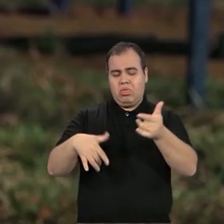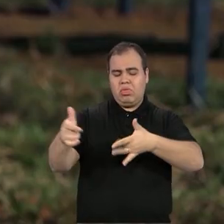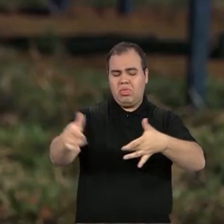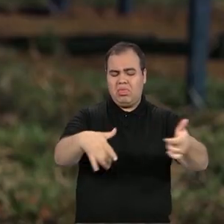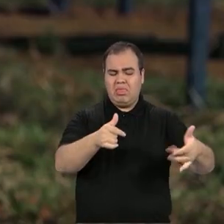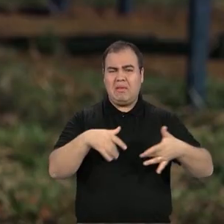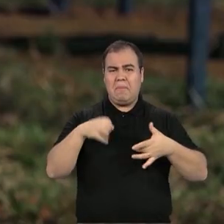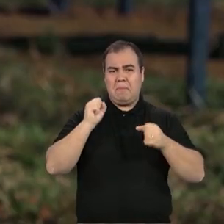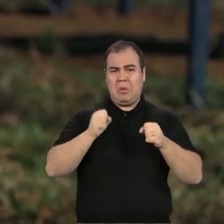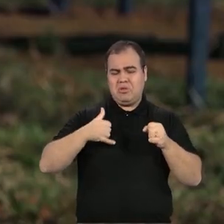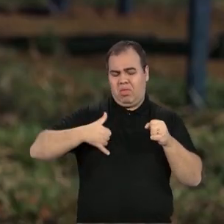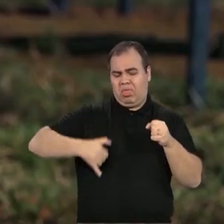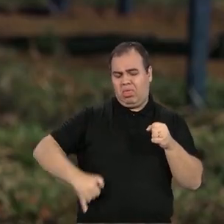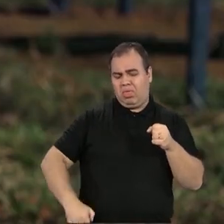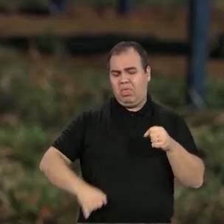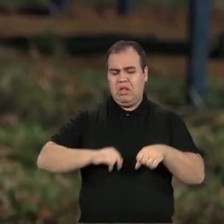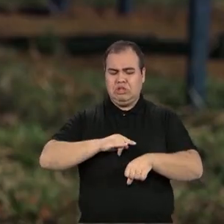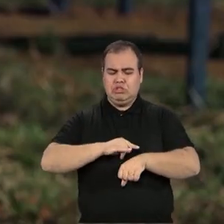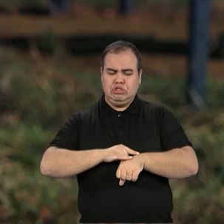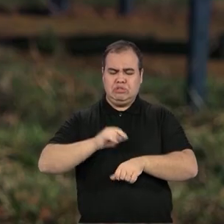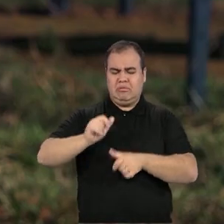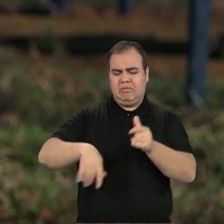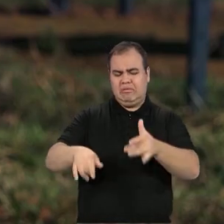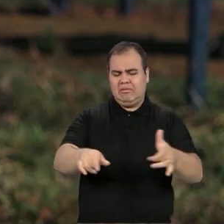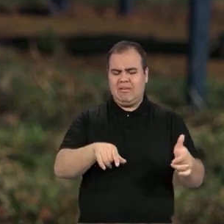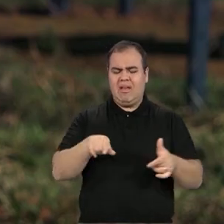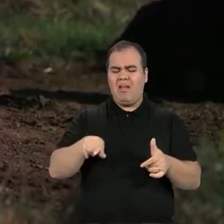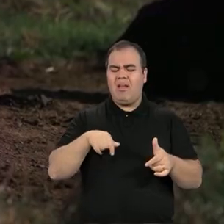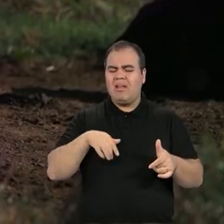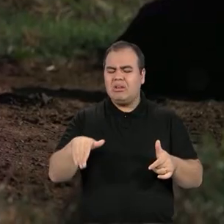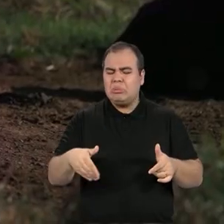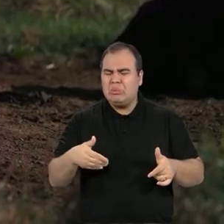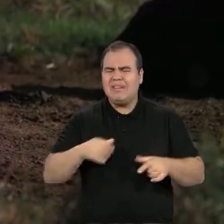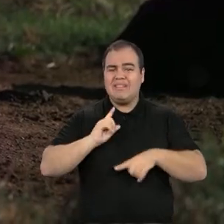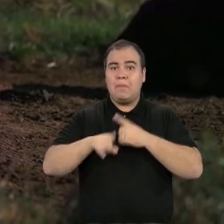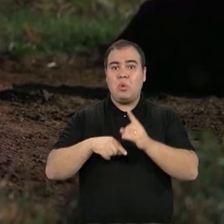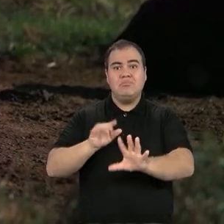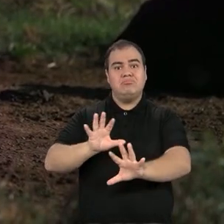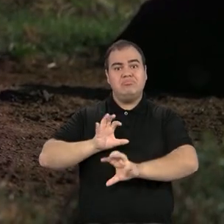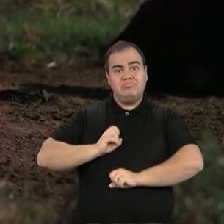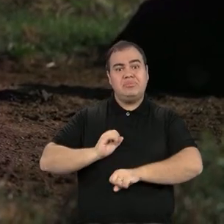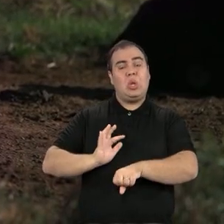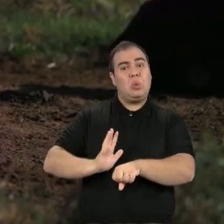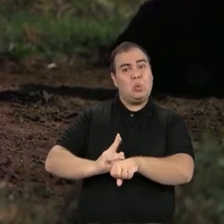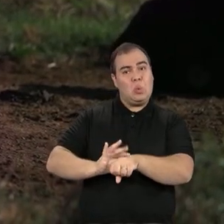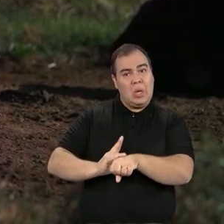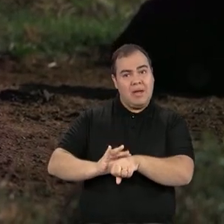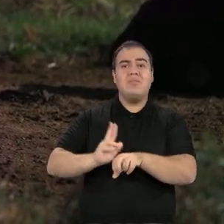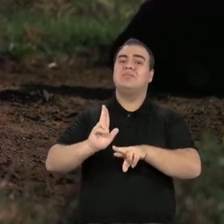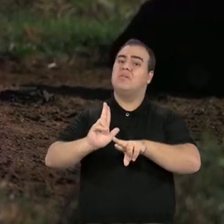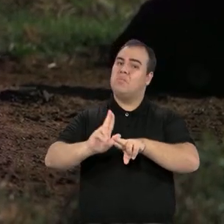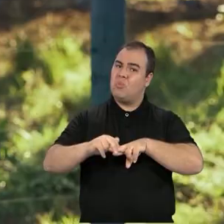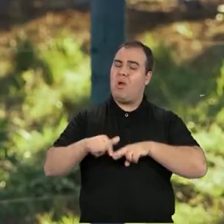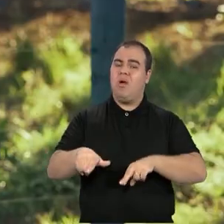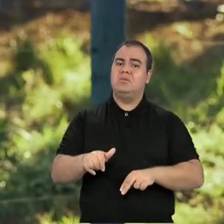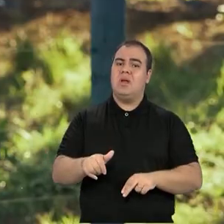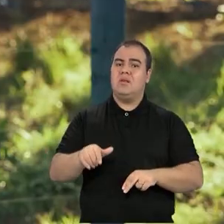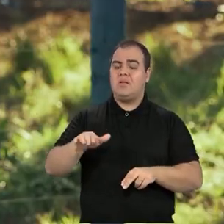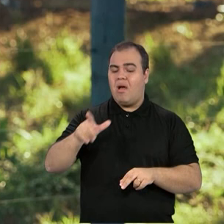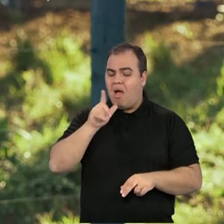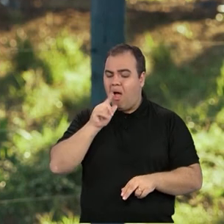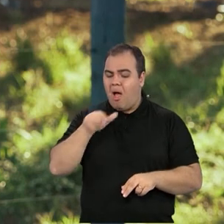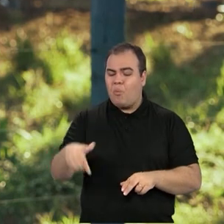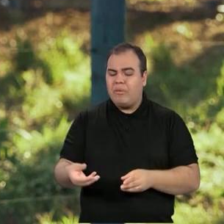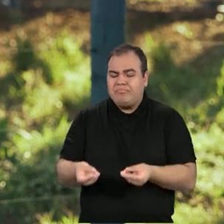defecar, urinar e, consequentemente, ele pode vir uma patologia relacionada a essa bebida. Então,